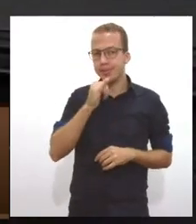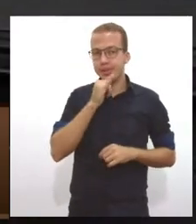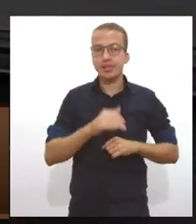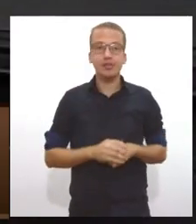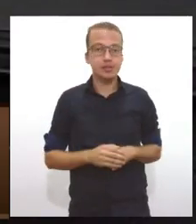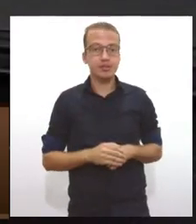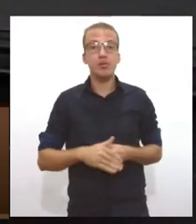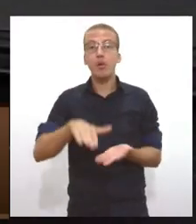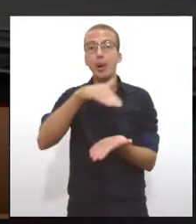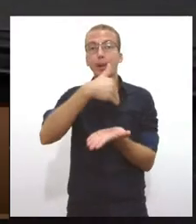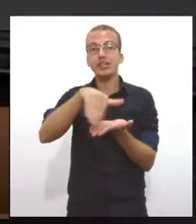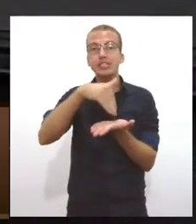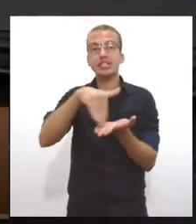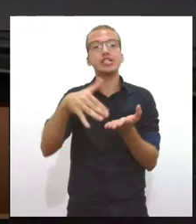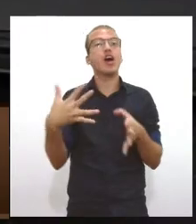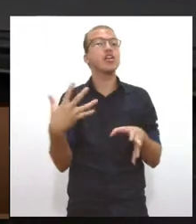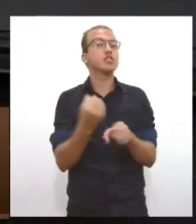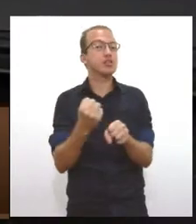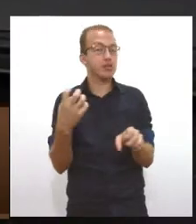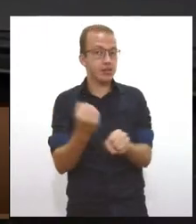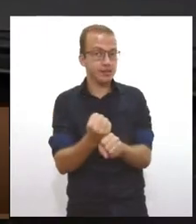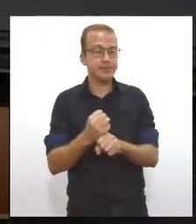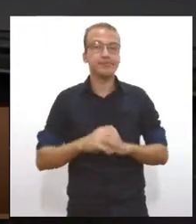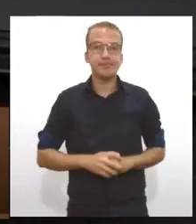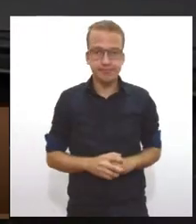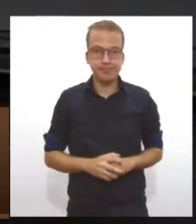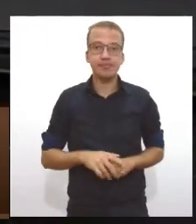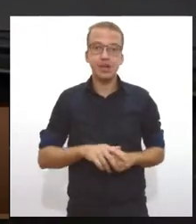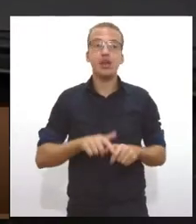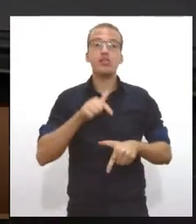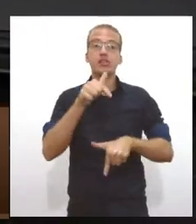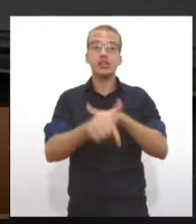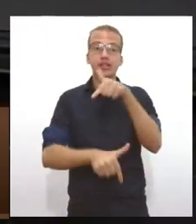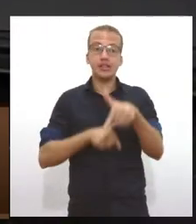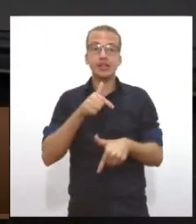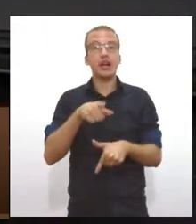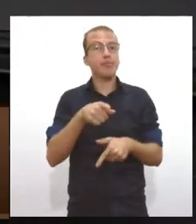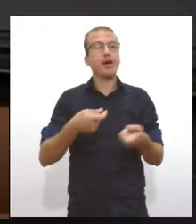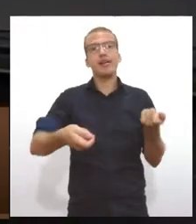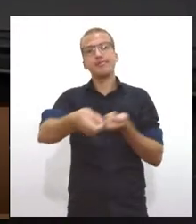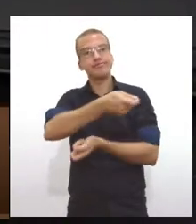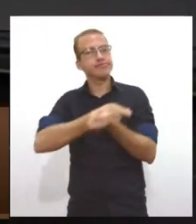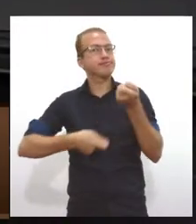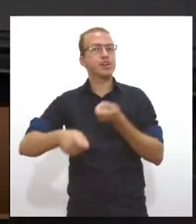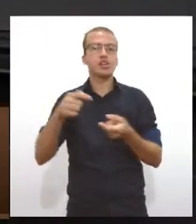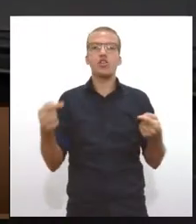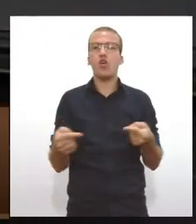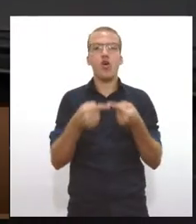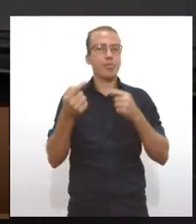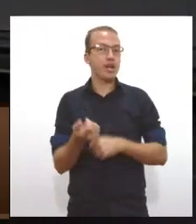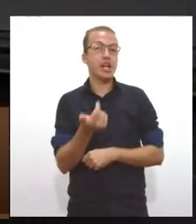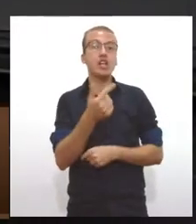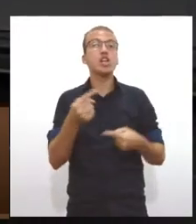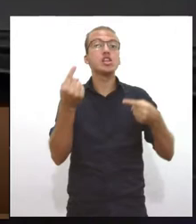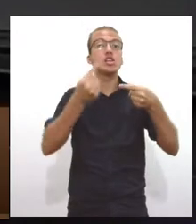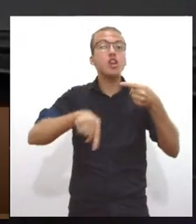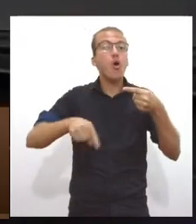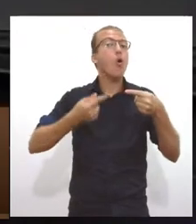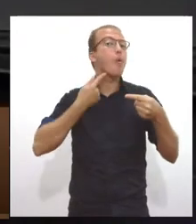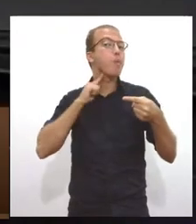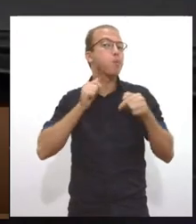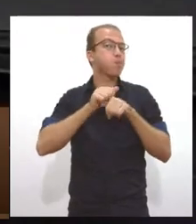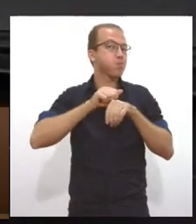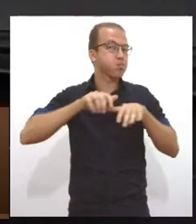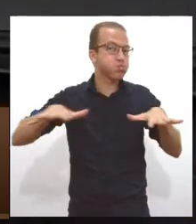uma atividade que é eminentemente administrativa, que não vai causar, não tem o potencial de causar poluição,